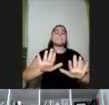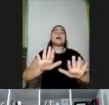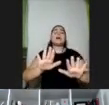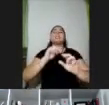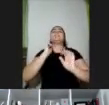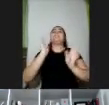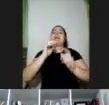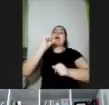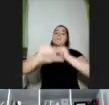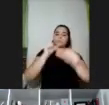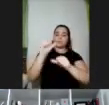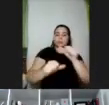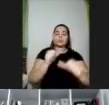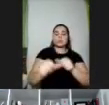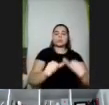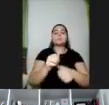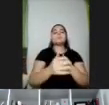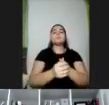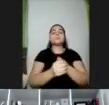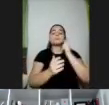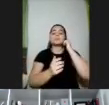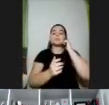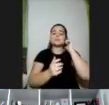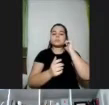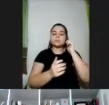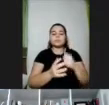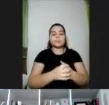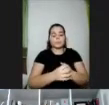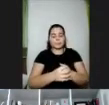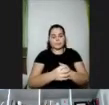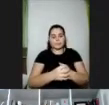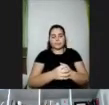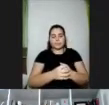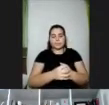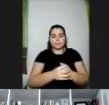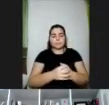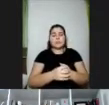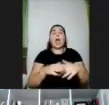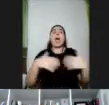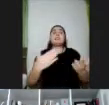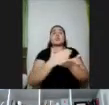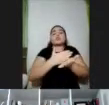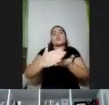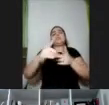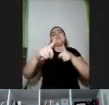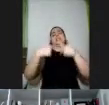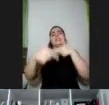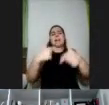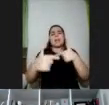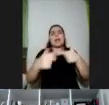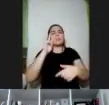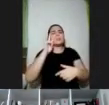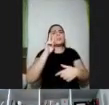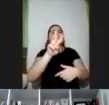a forma como as pessoas veem e falam sobre a deficiência. Aí a gente começa a trabalhar com essa perspectiva de